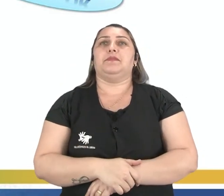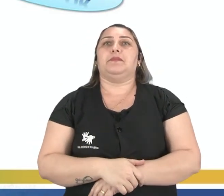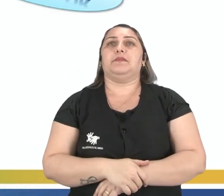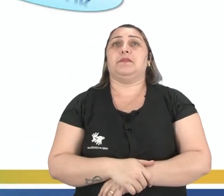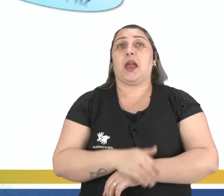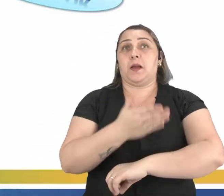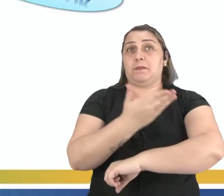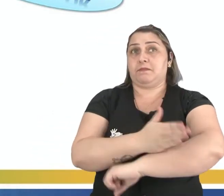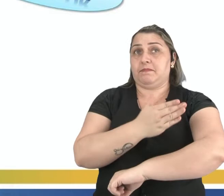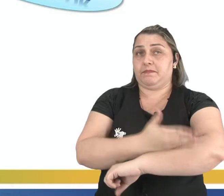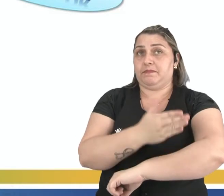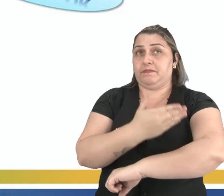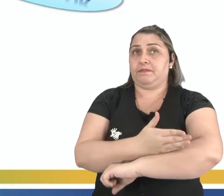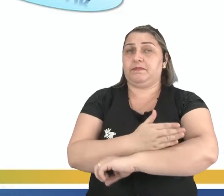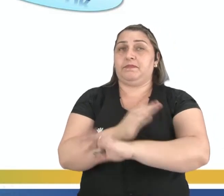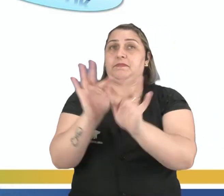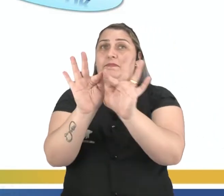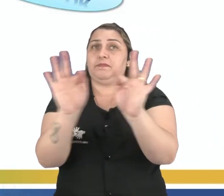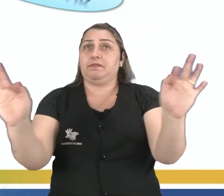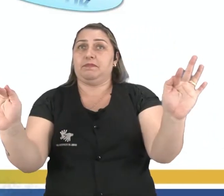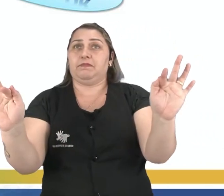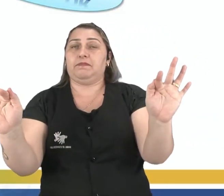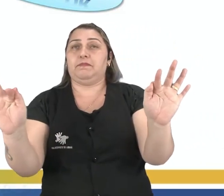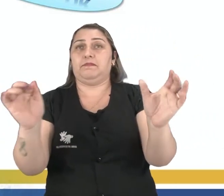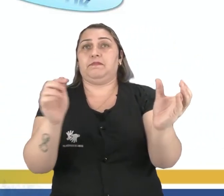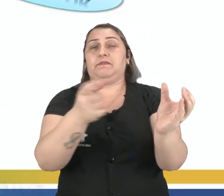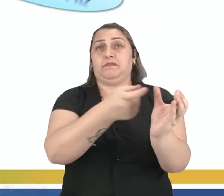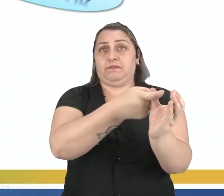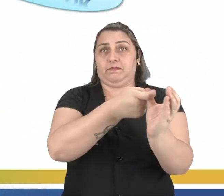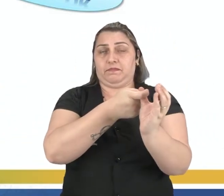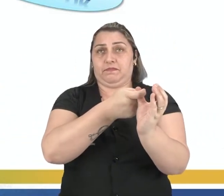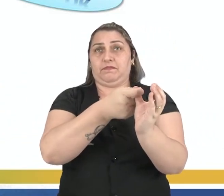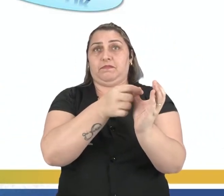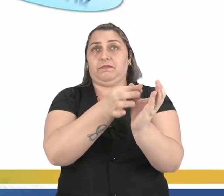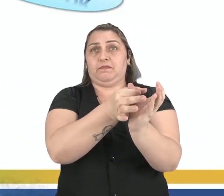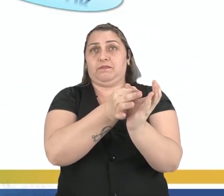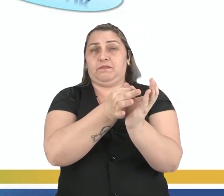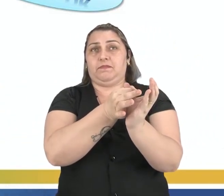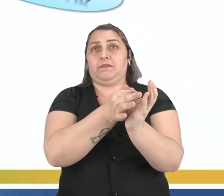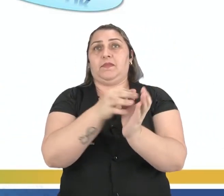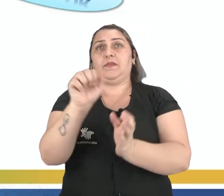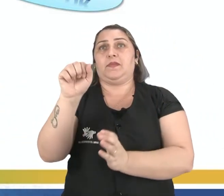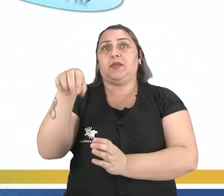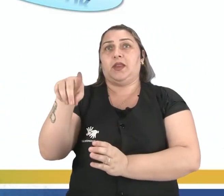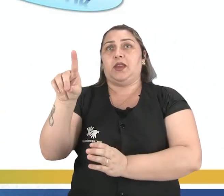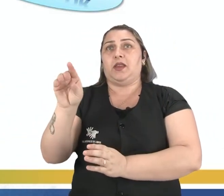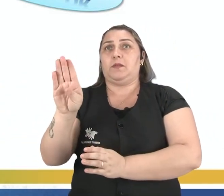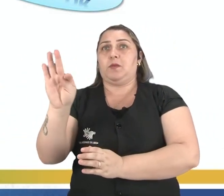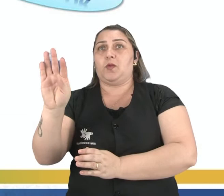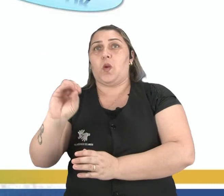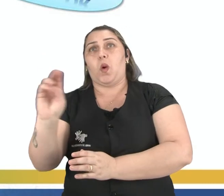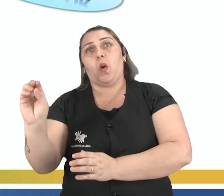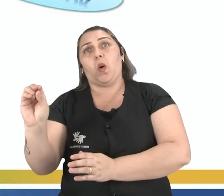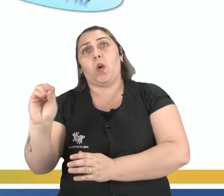practice. Vamos completar as frases com as coordinating conjunctions and, but, or, or.